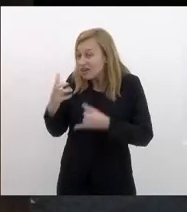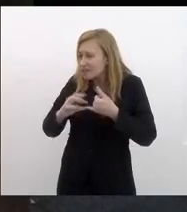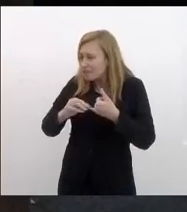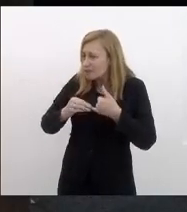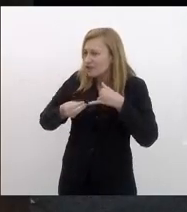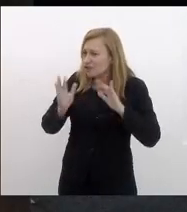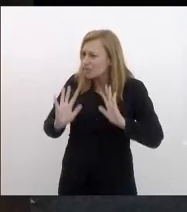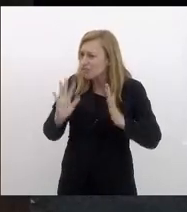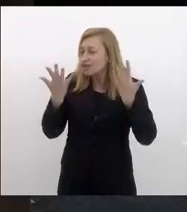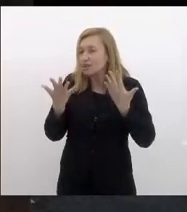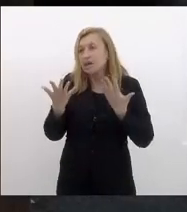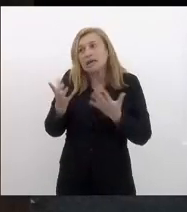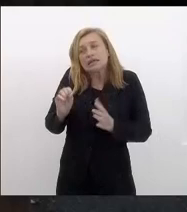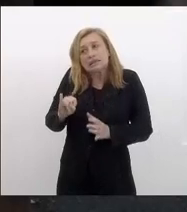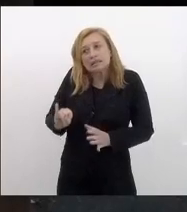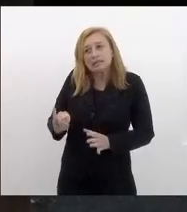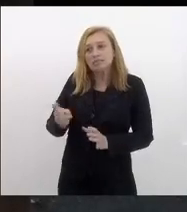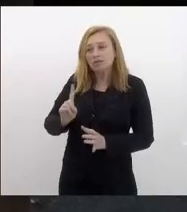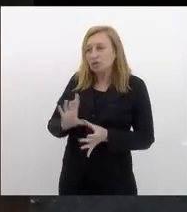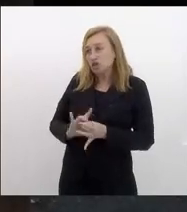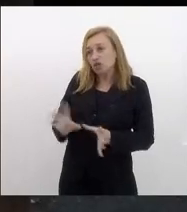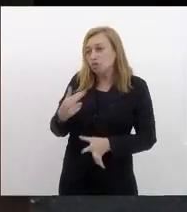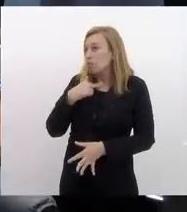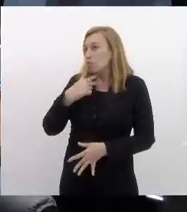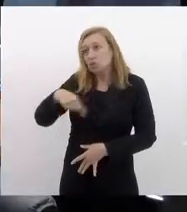se o senhor não permitir eu não posso ir